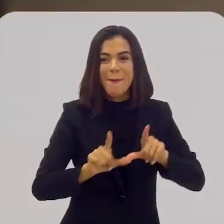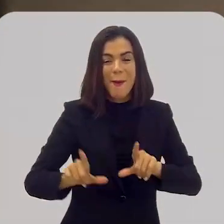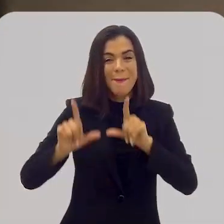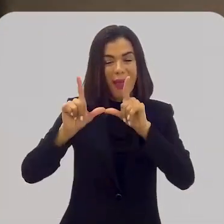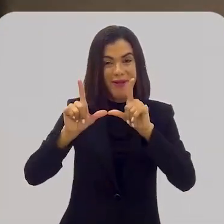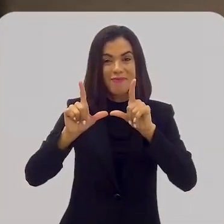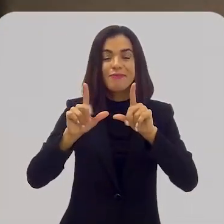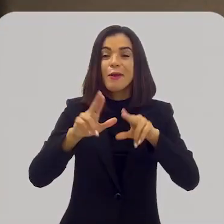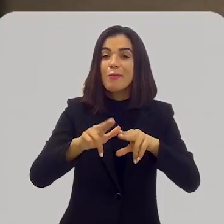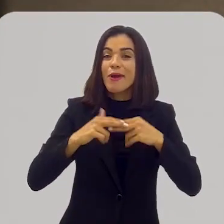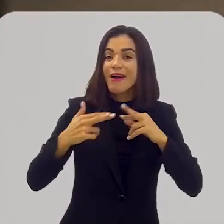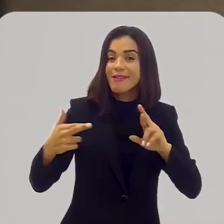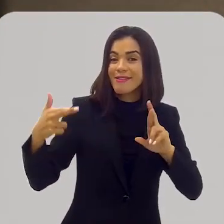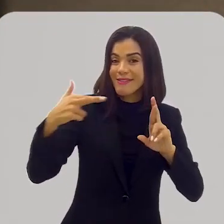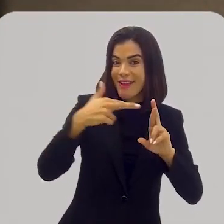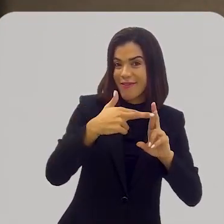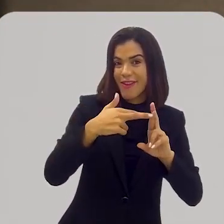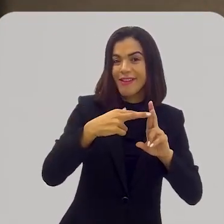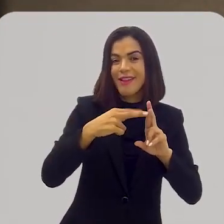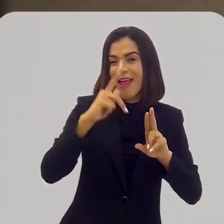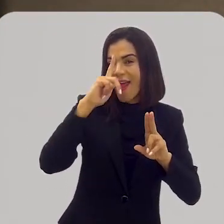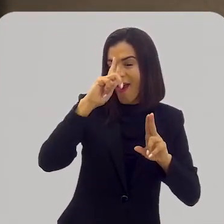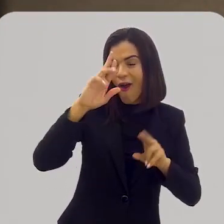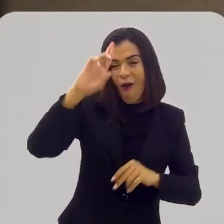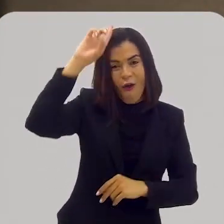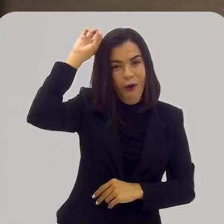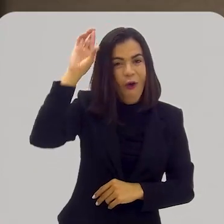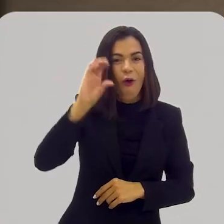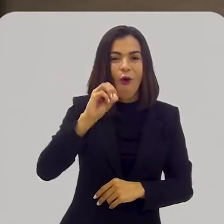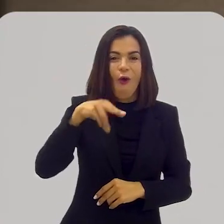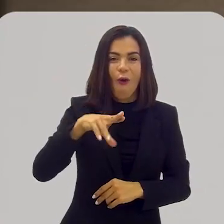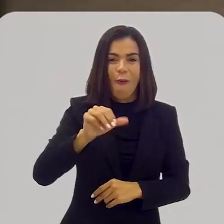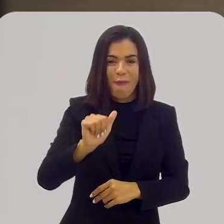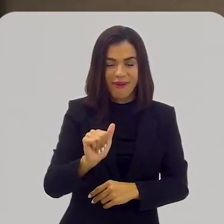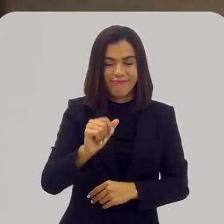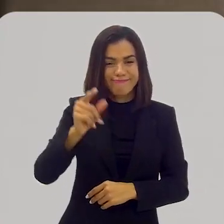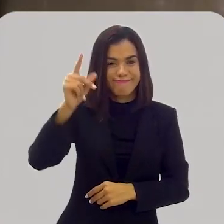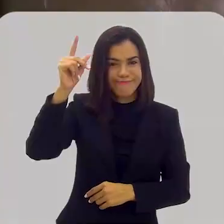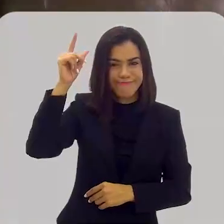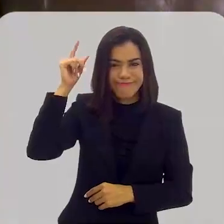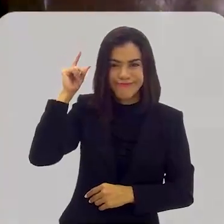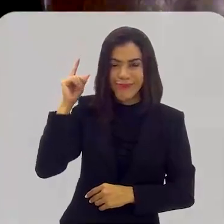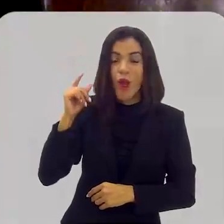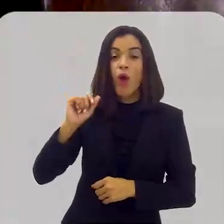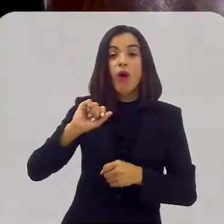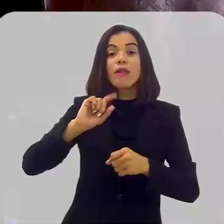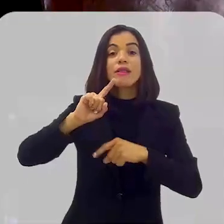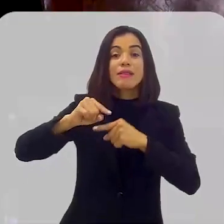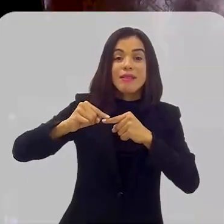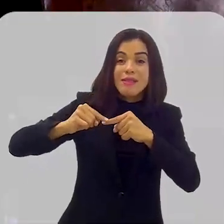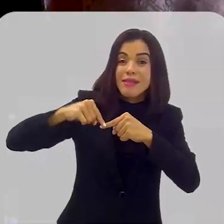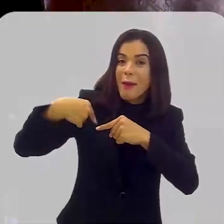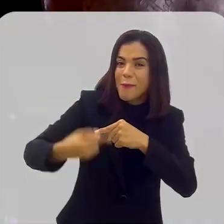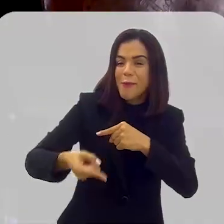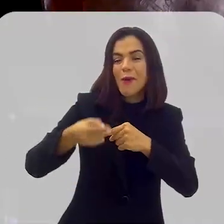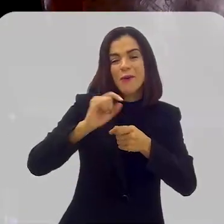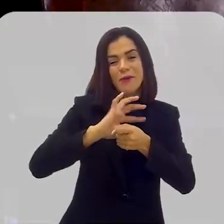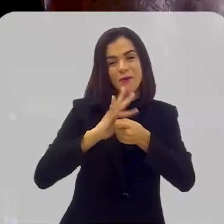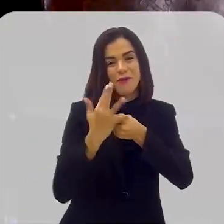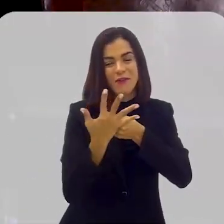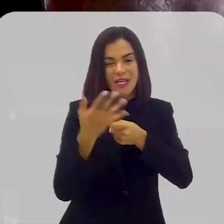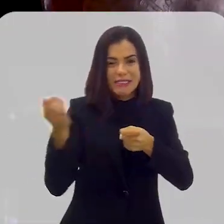pela questão da referência à Roma Antiga, e não tem nada a ver com o fascismo. Posteriormente, o fascismo adotou